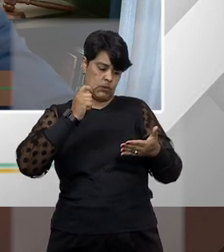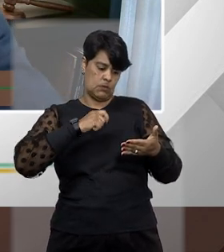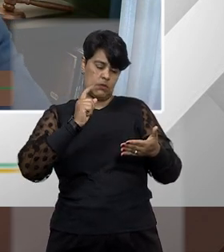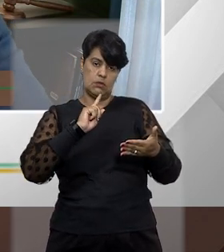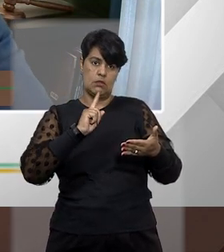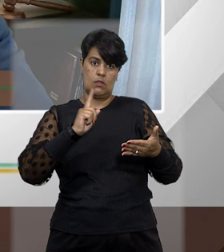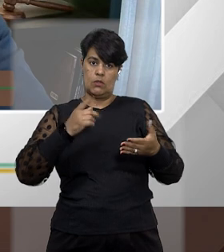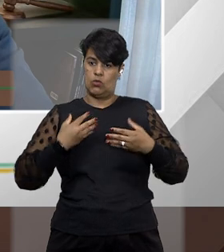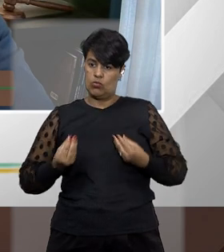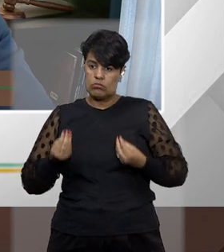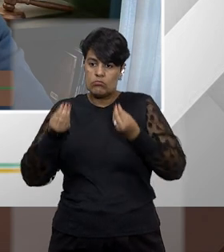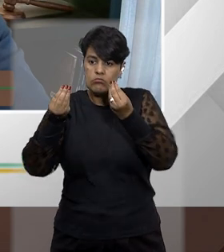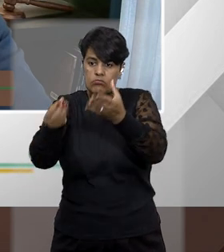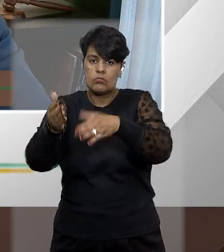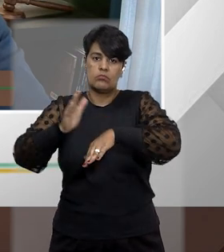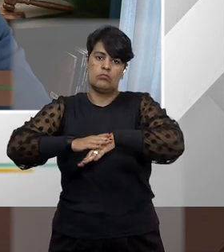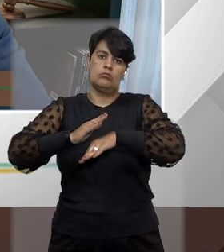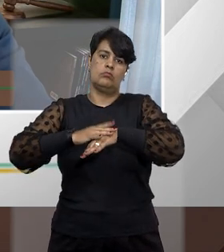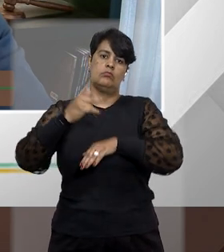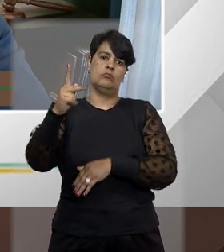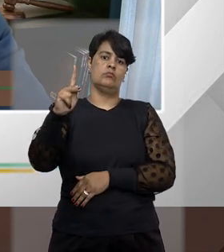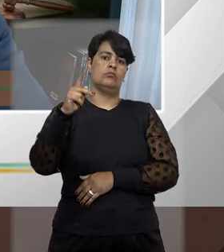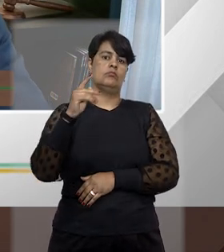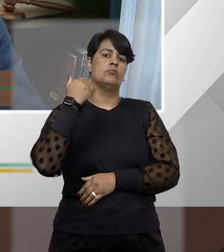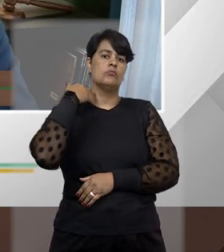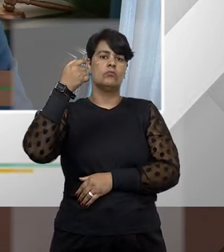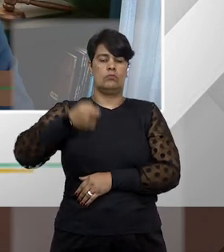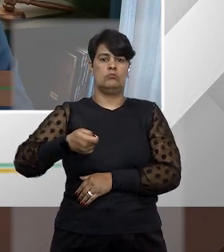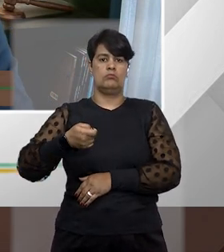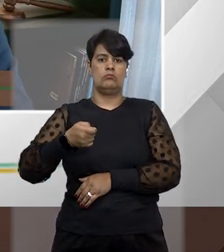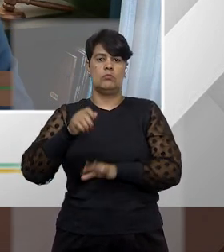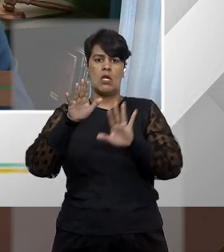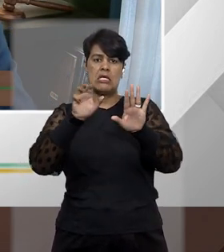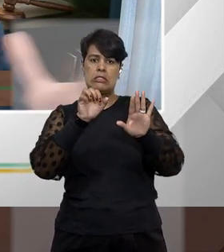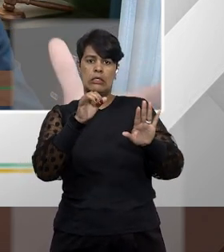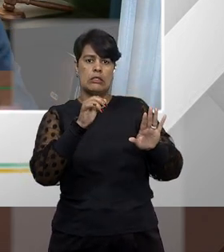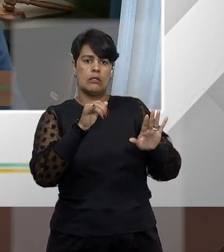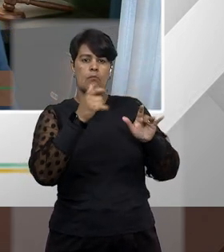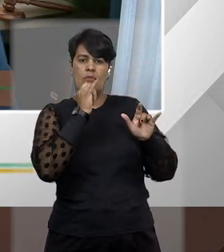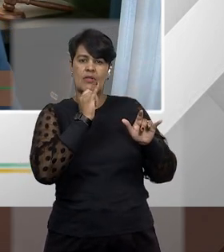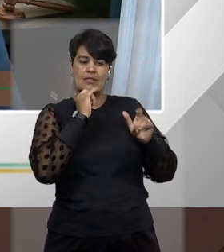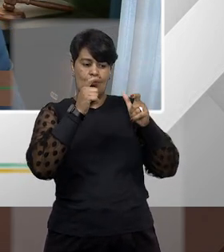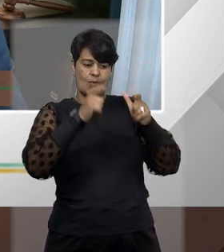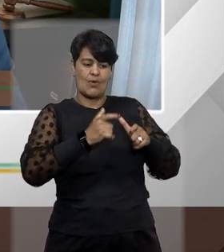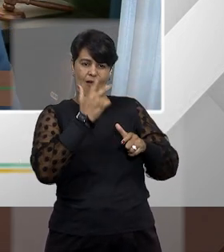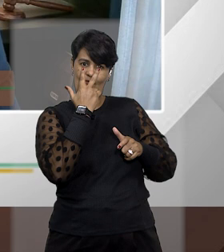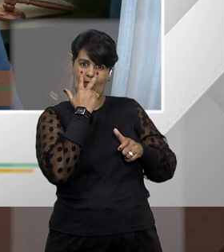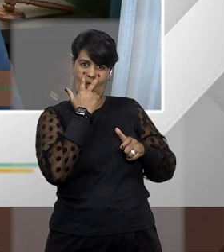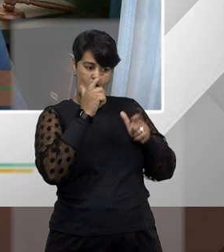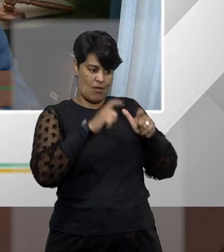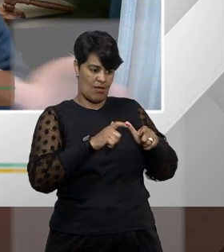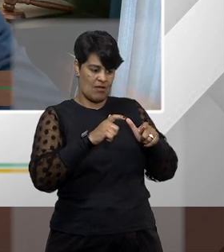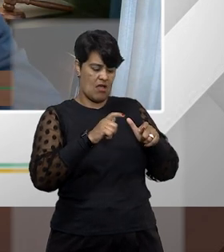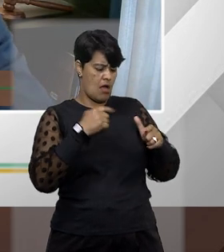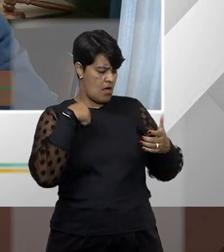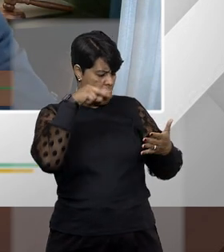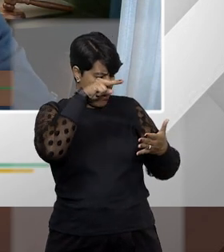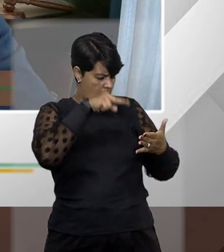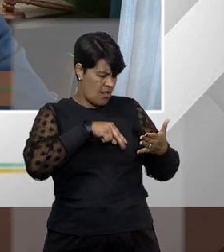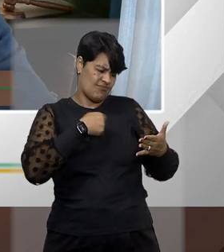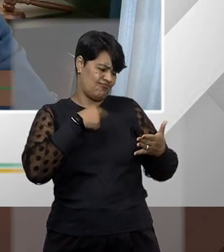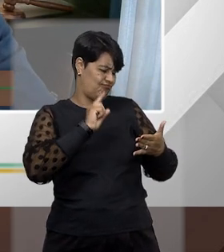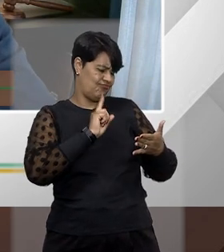encaminha o processo para o juiz competente então se era de Vitória mas na verdade era para ser Rio de Janeiro eu aqui de Vitória